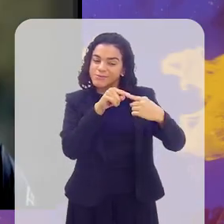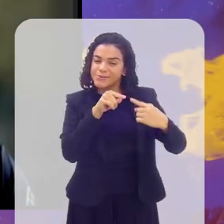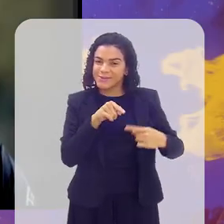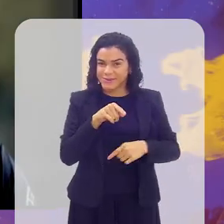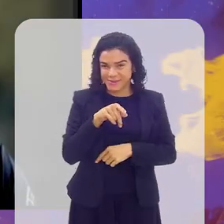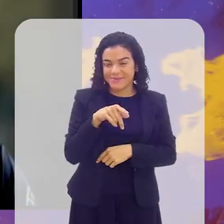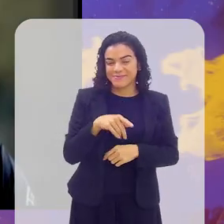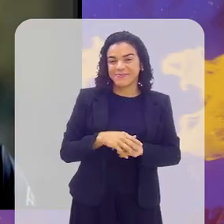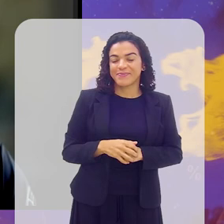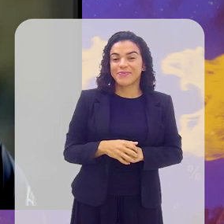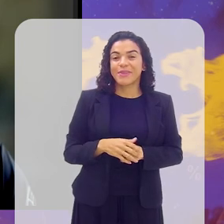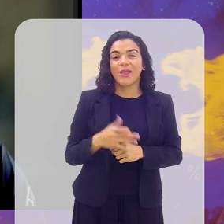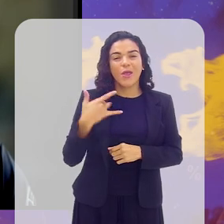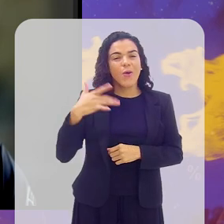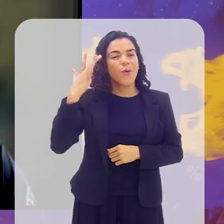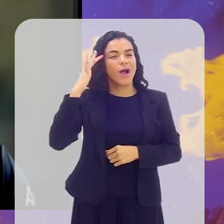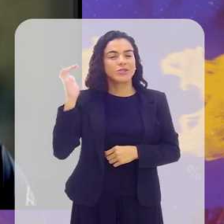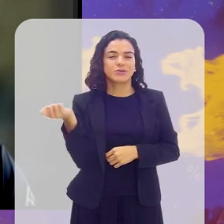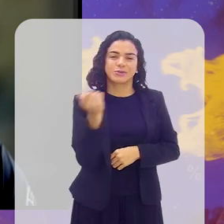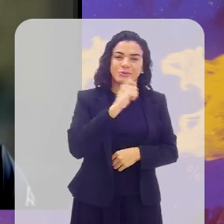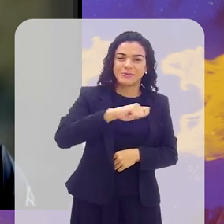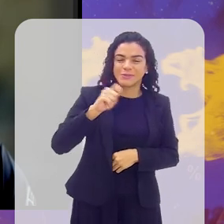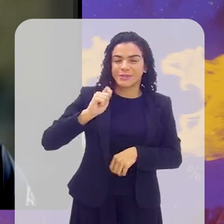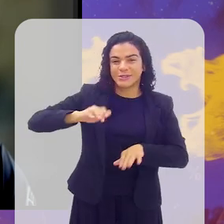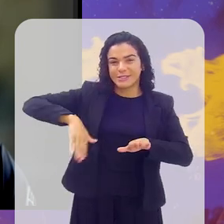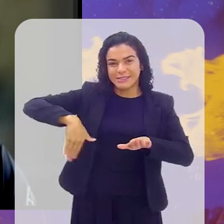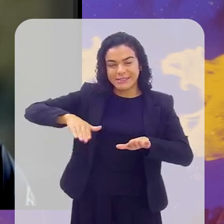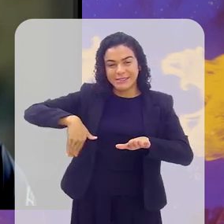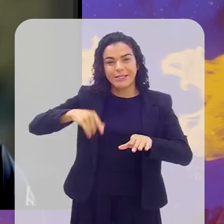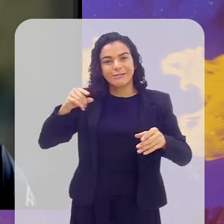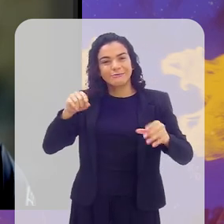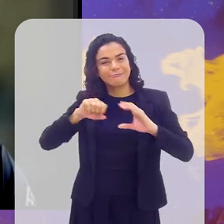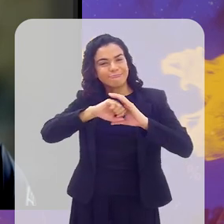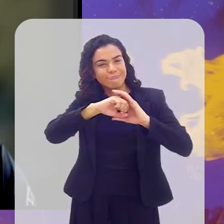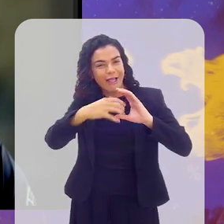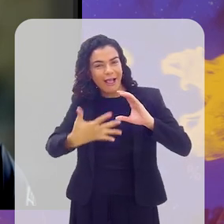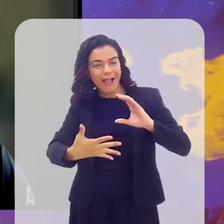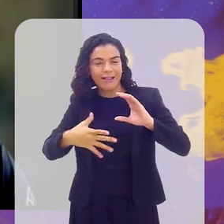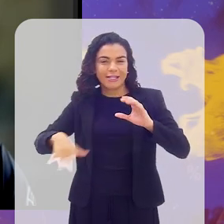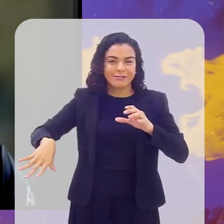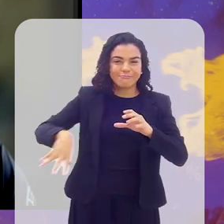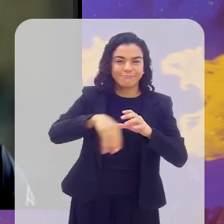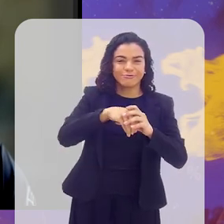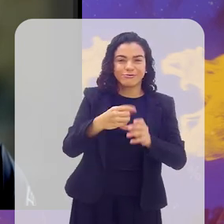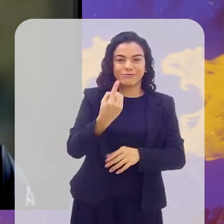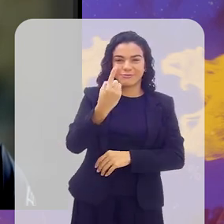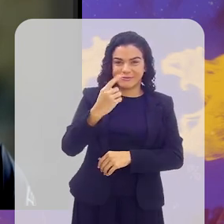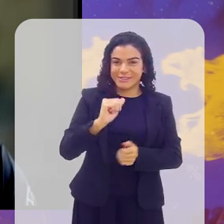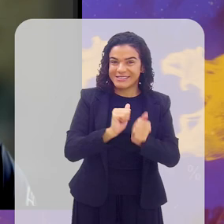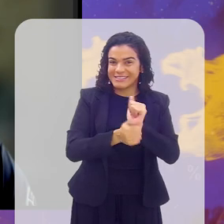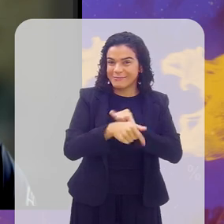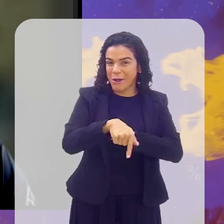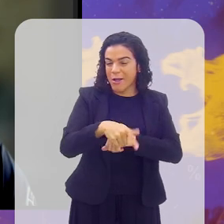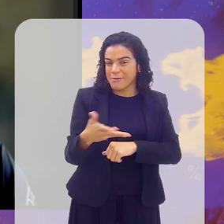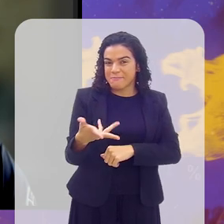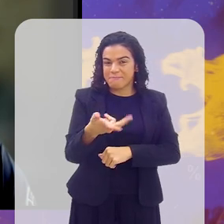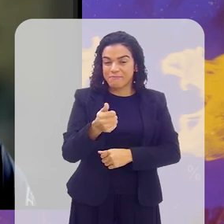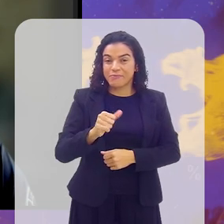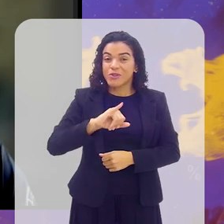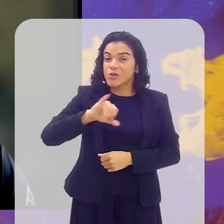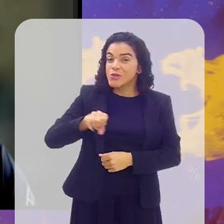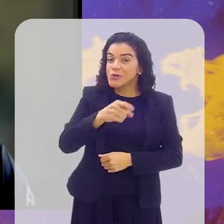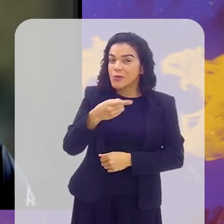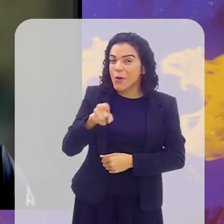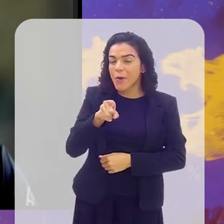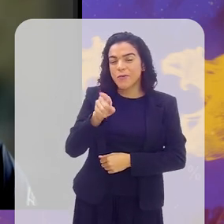população. E eu acho que o Beach Tênis se caracteriza como um desses esportes. Com certeza. João, você